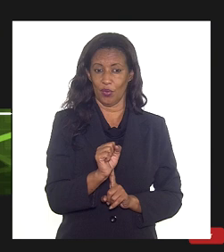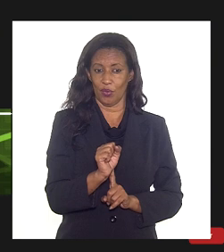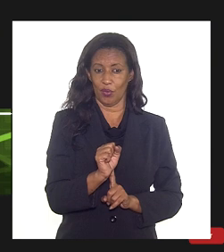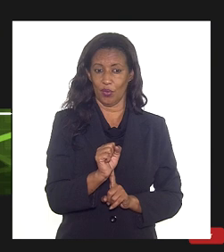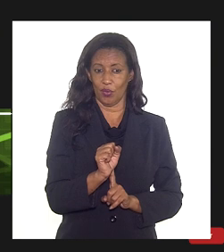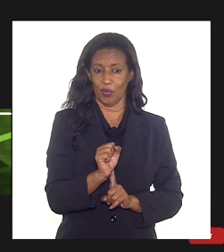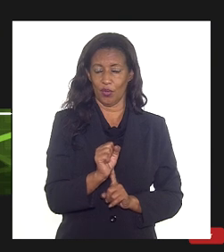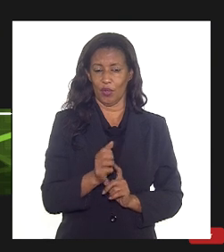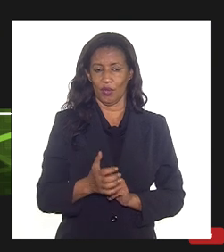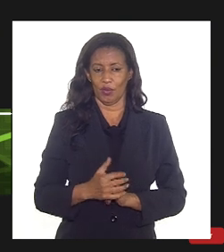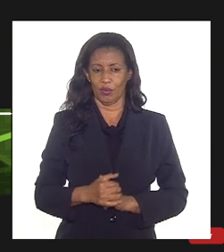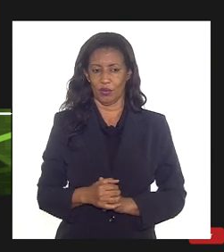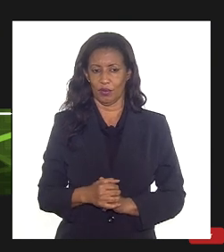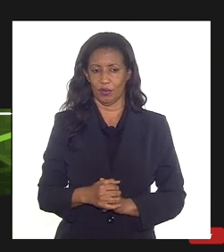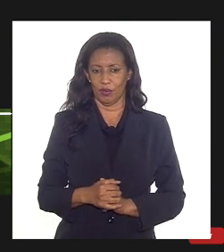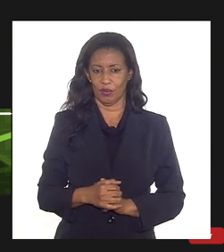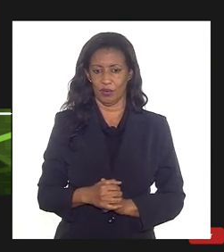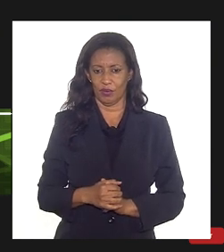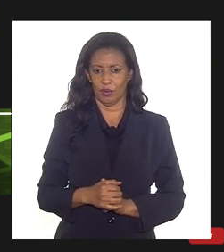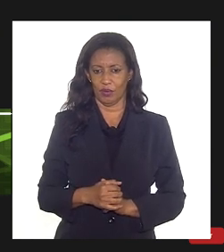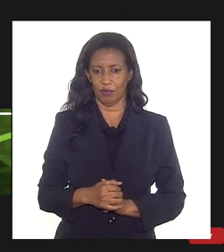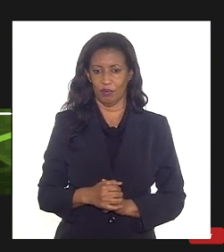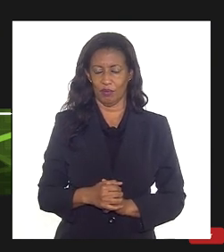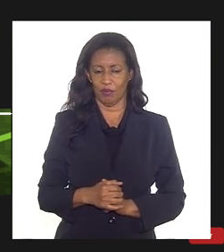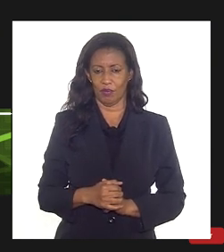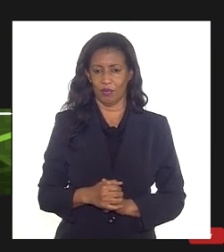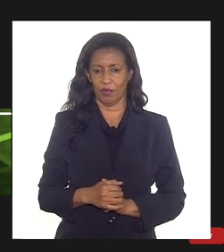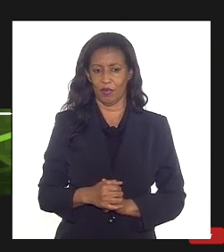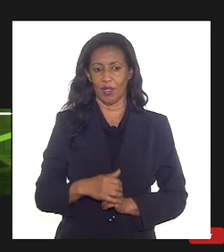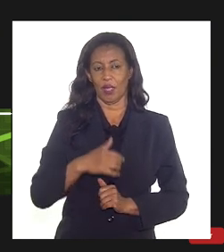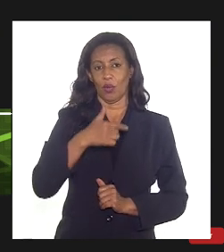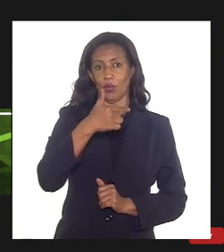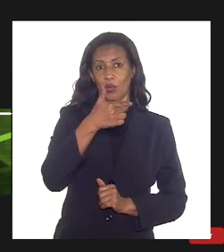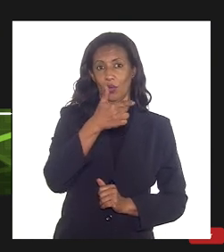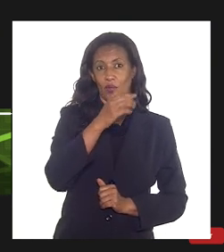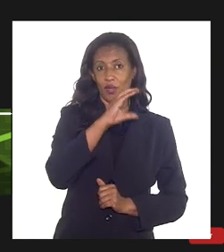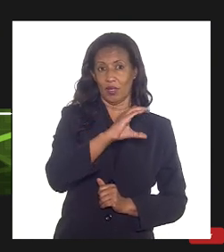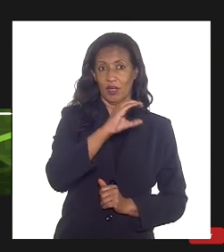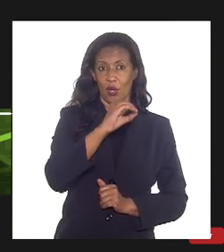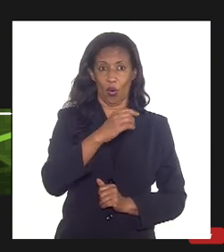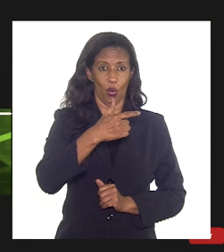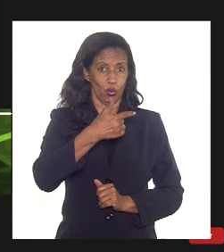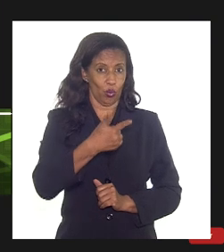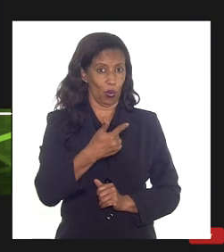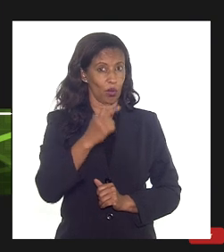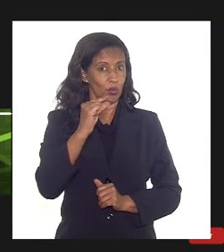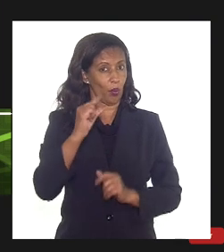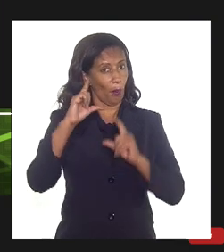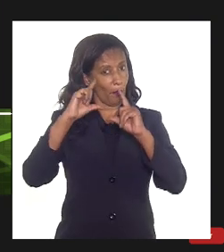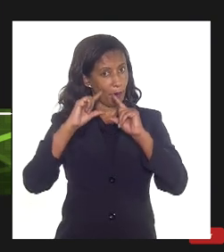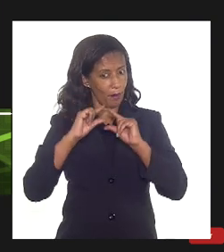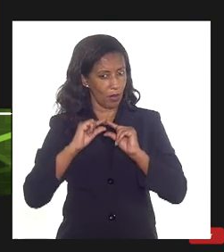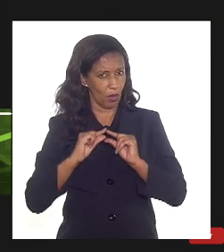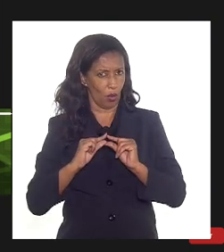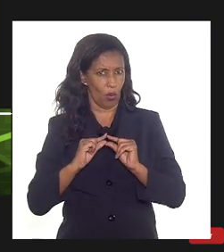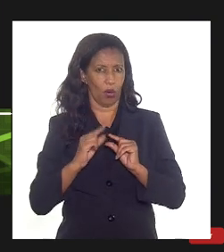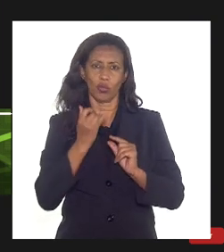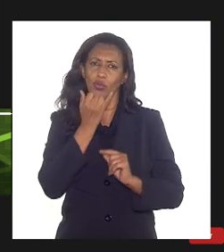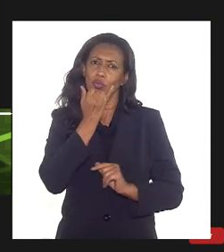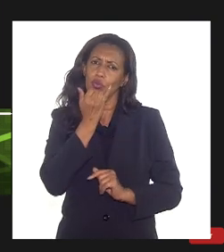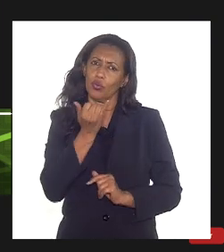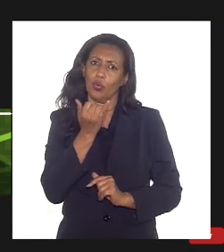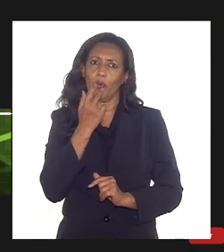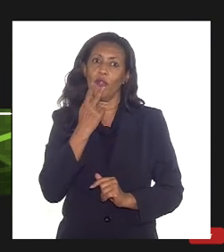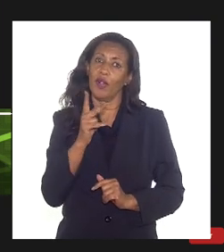com um campo que tem um CO2 um pouco maior eu falei eu confio tudo bem tudo